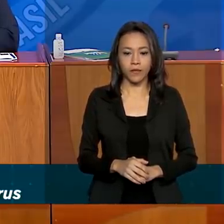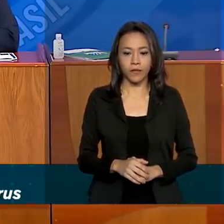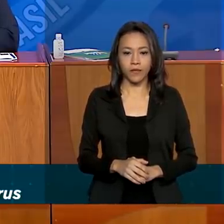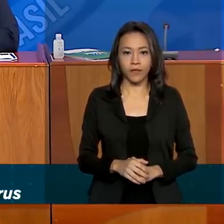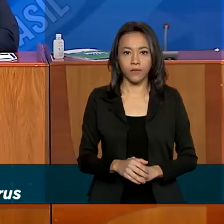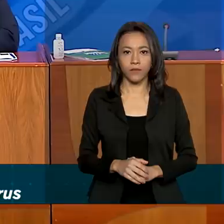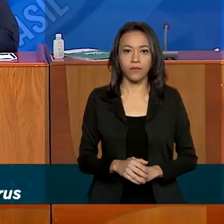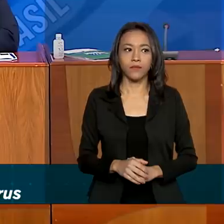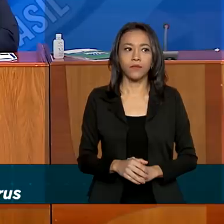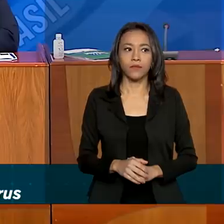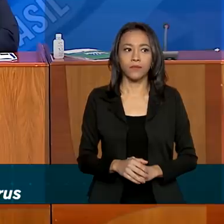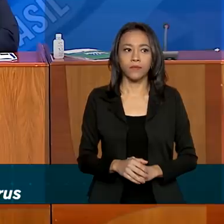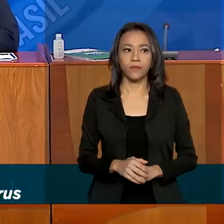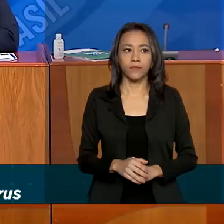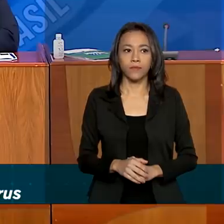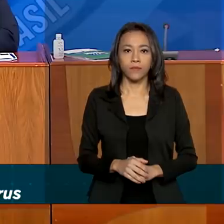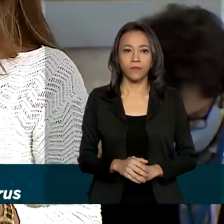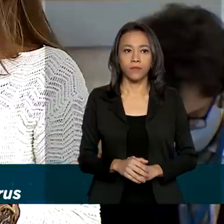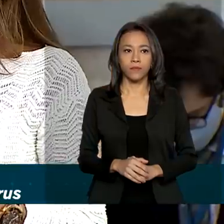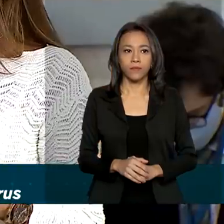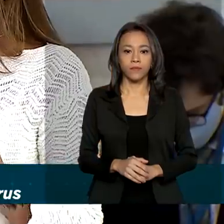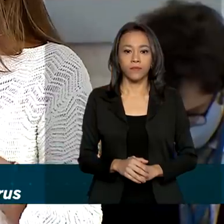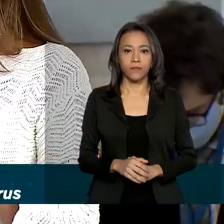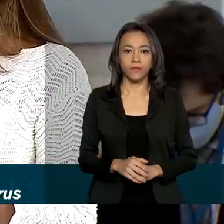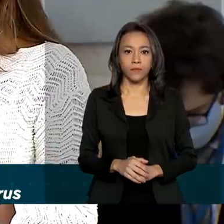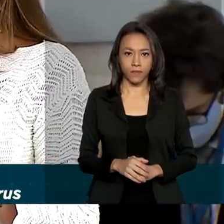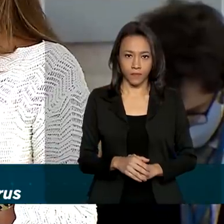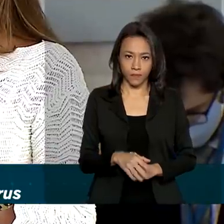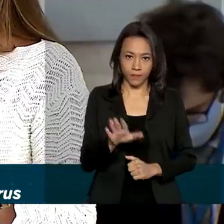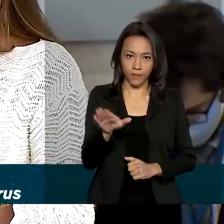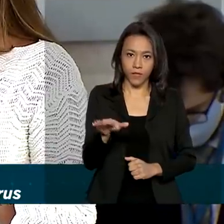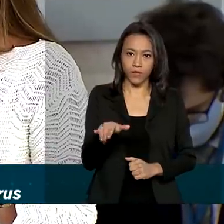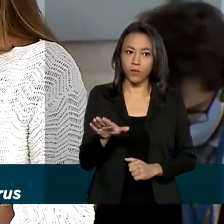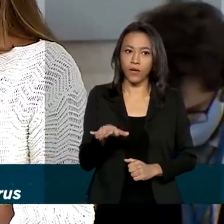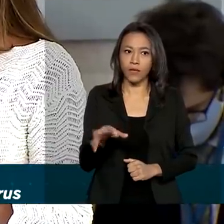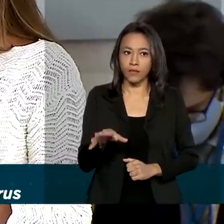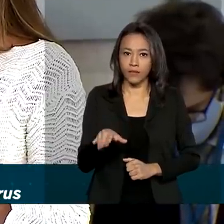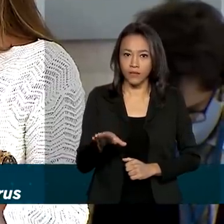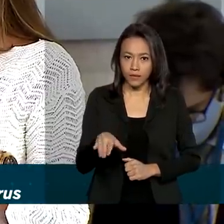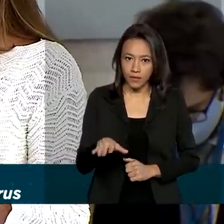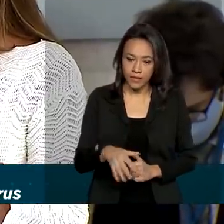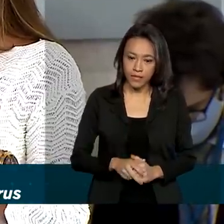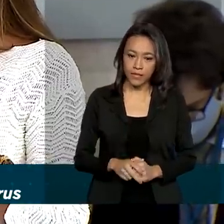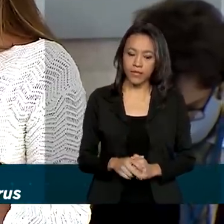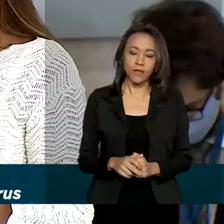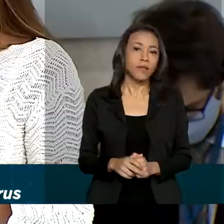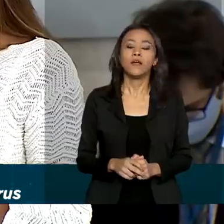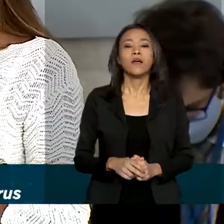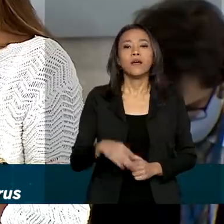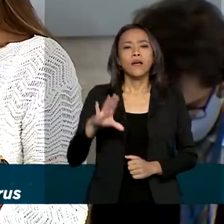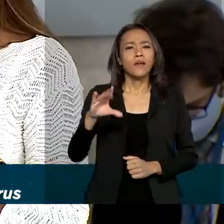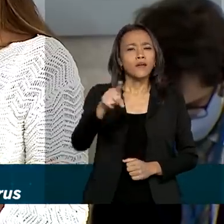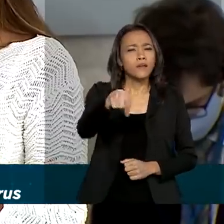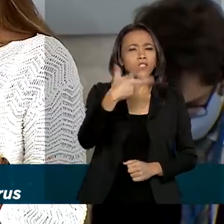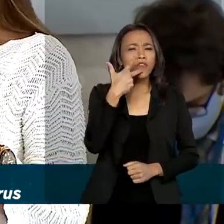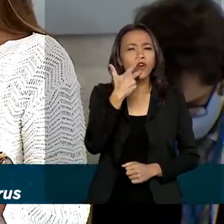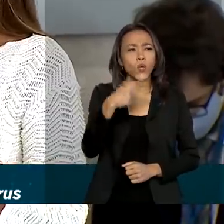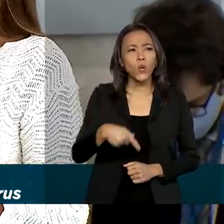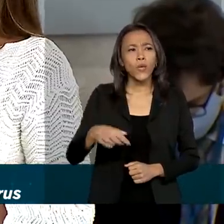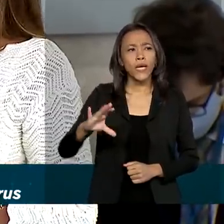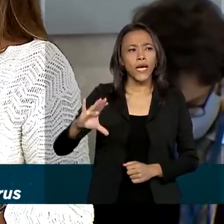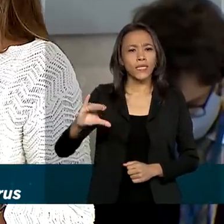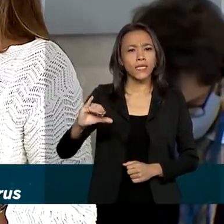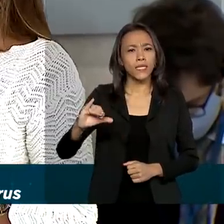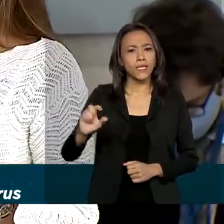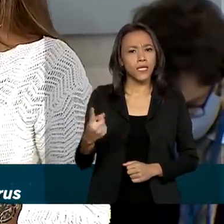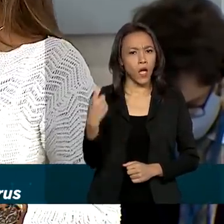Tudo bem, ministro? Bom dia, bom dia. Ministro, eu anotei uma frase sua falando que a ciência é a única arma que a gente tem para